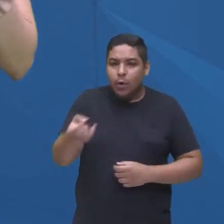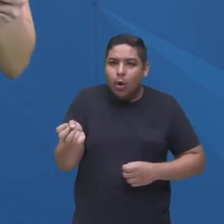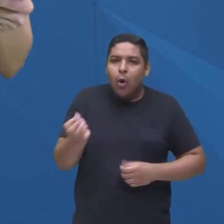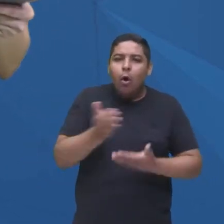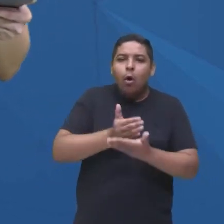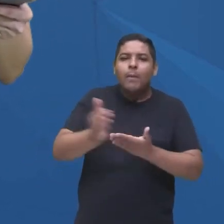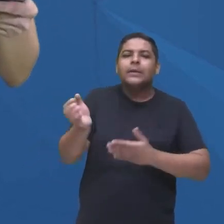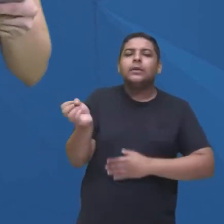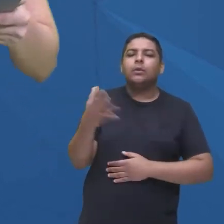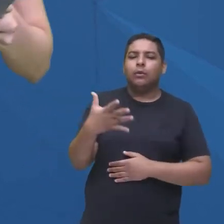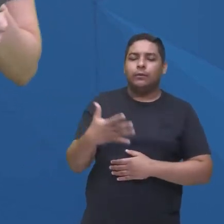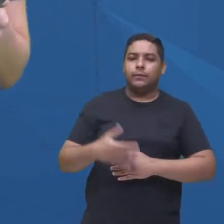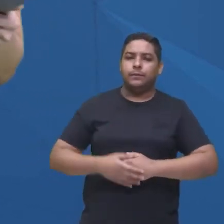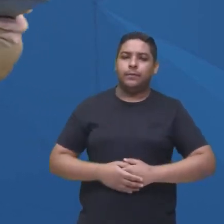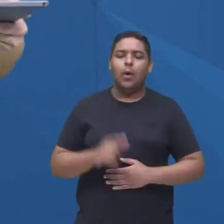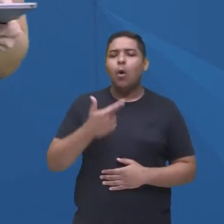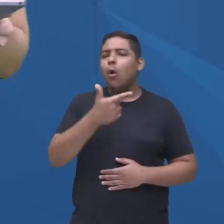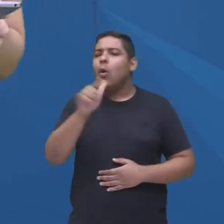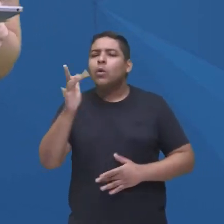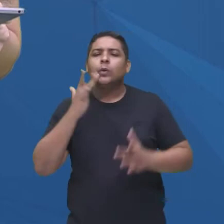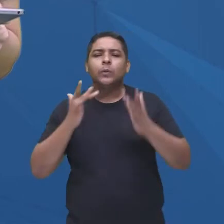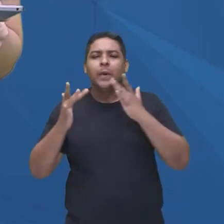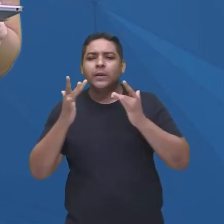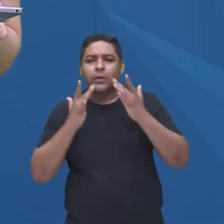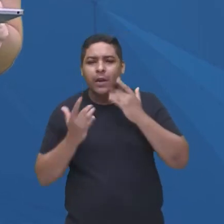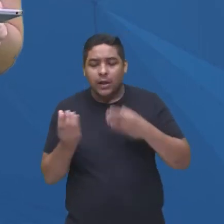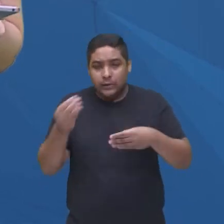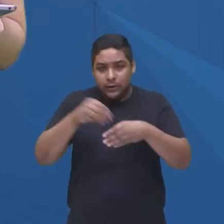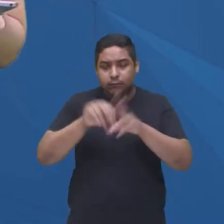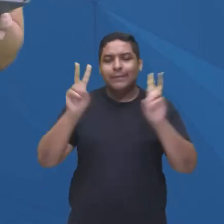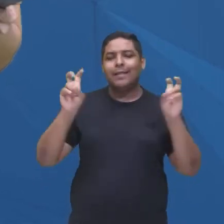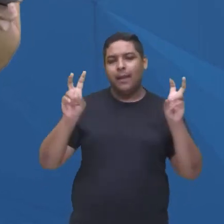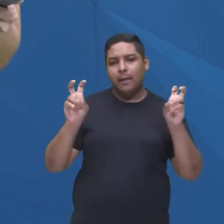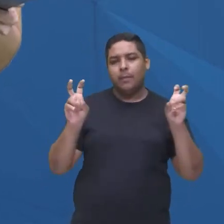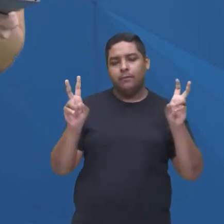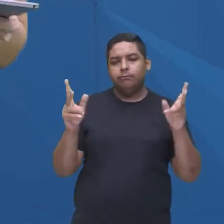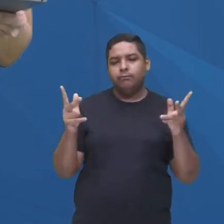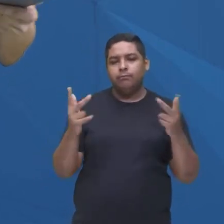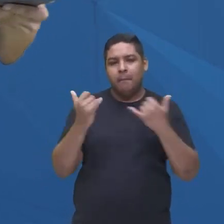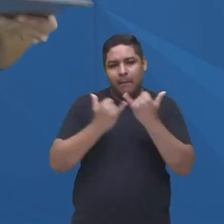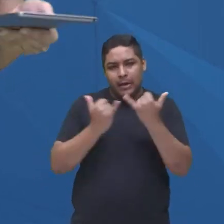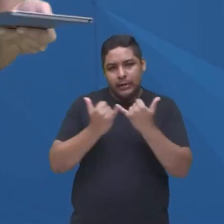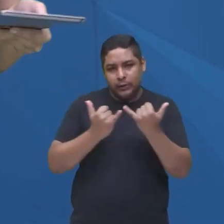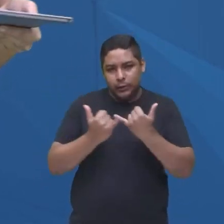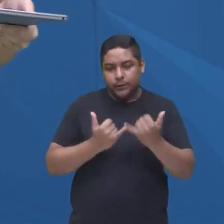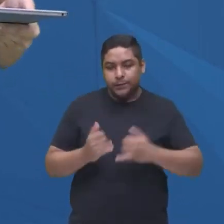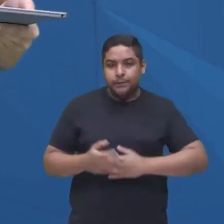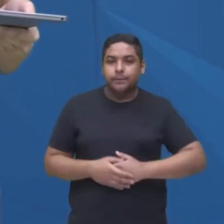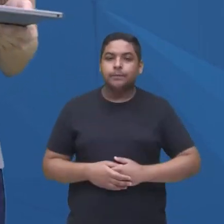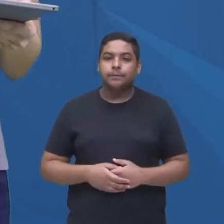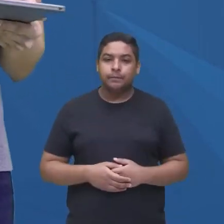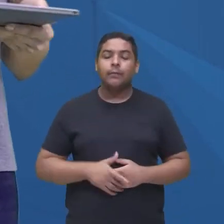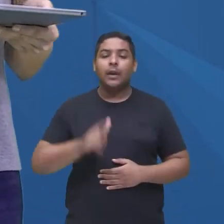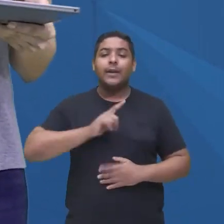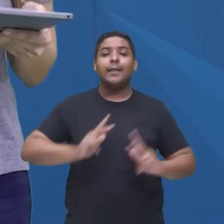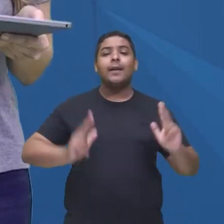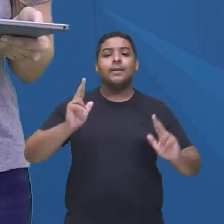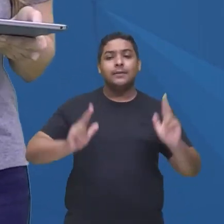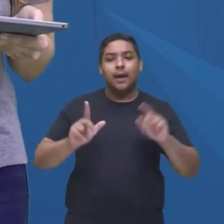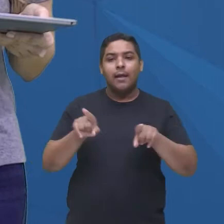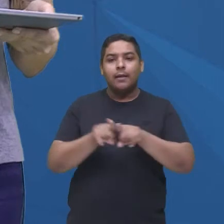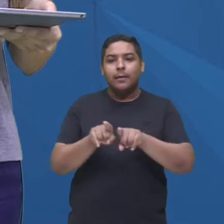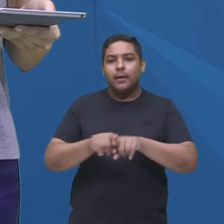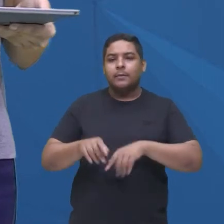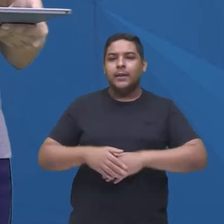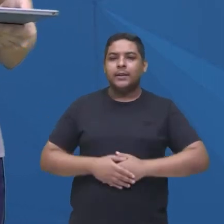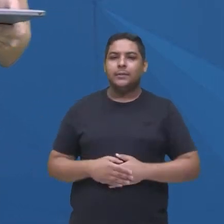outros personagens, mas ainda dentro da mesma temática, tá bom? E existem também séries, como por exemplo Black Mirror, onde